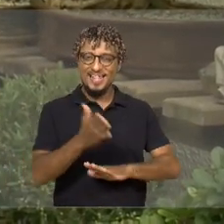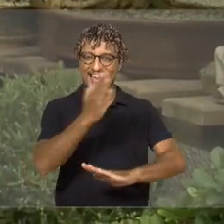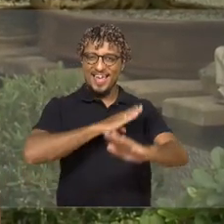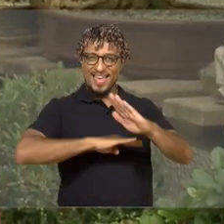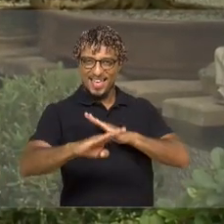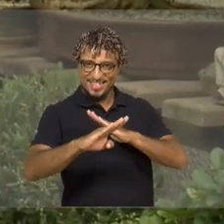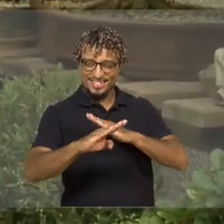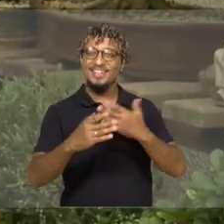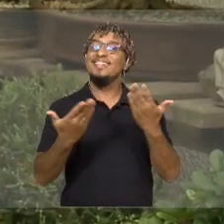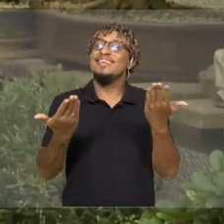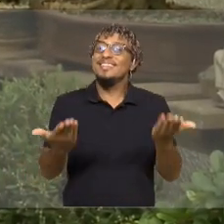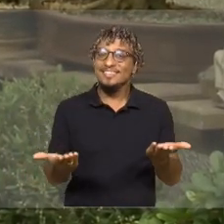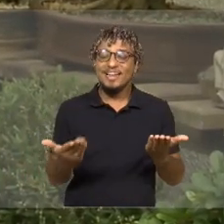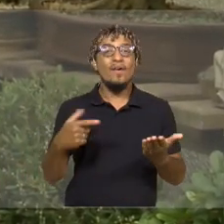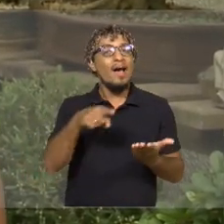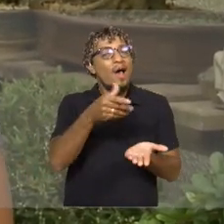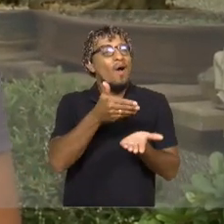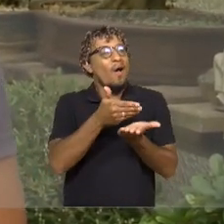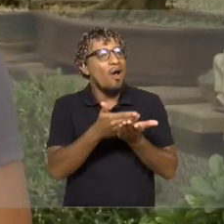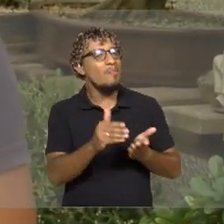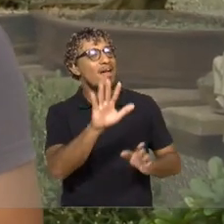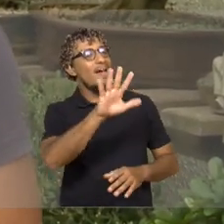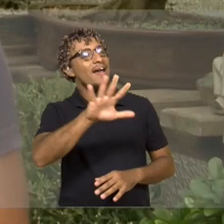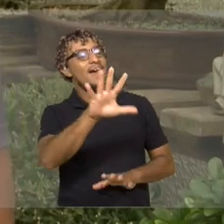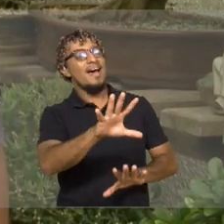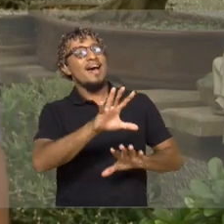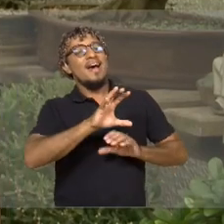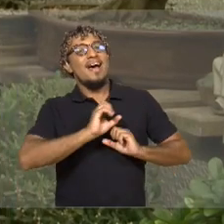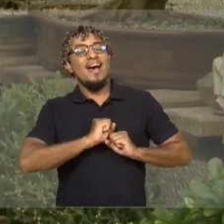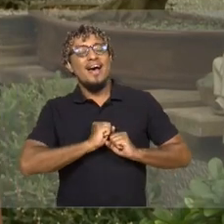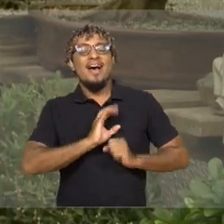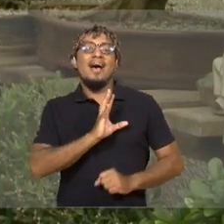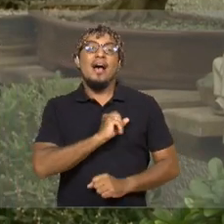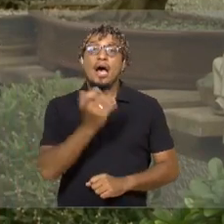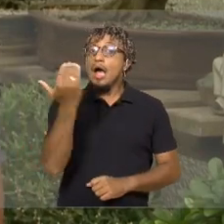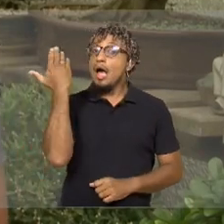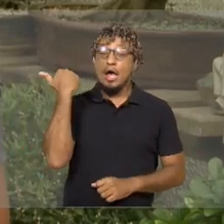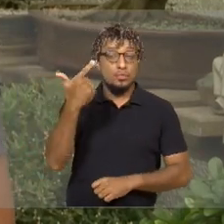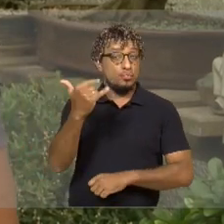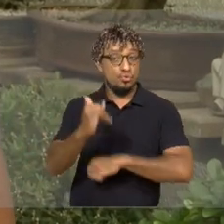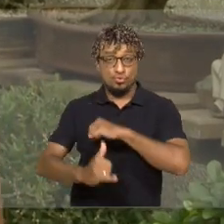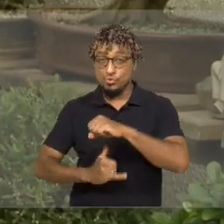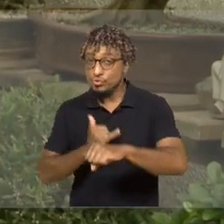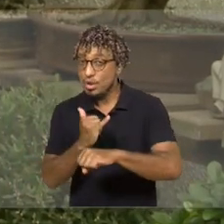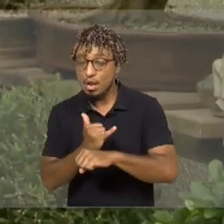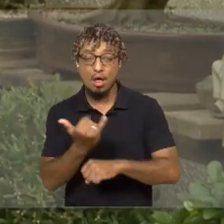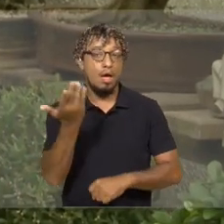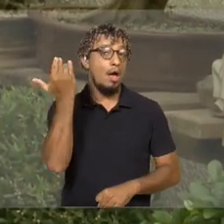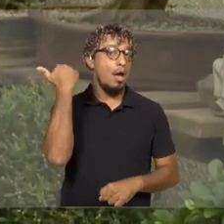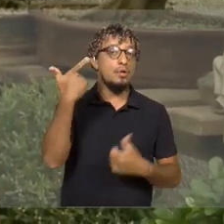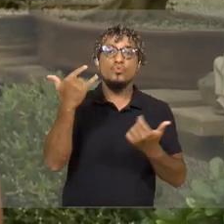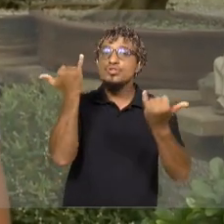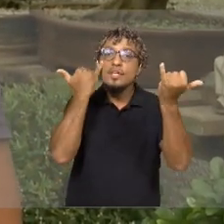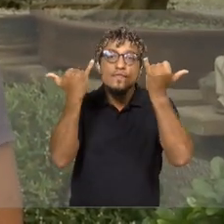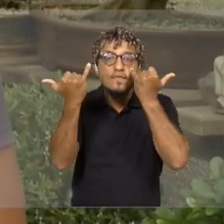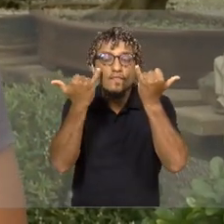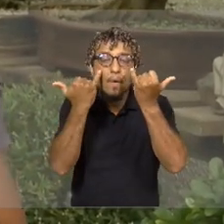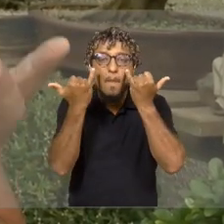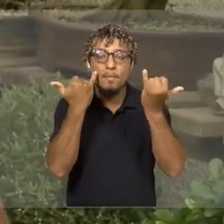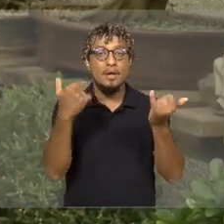buscar, compreender, conhecer um pouco da arte. Muito difícil, porque não tínhamos internet, acesso à informação.